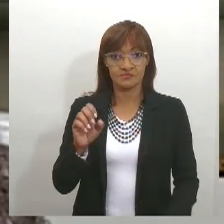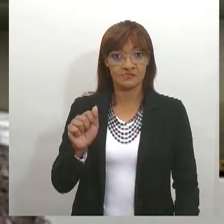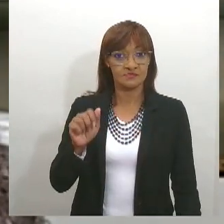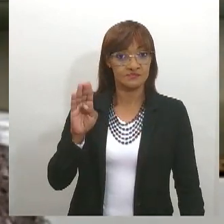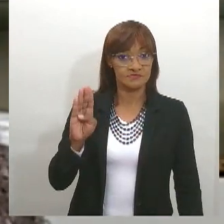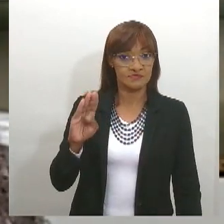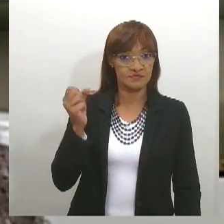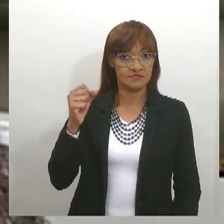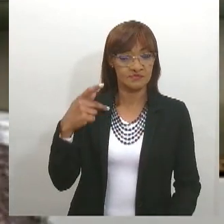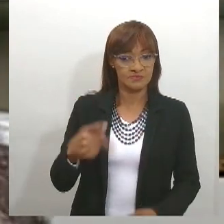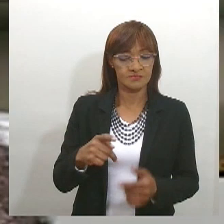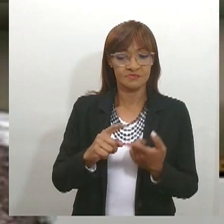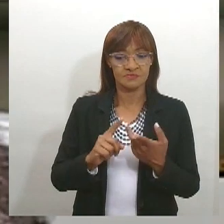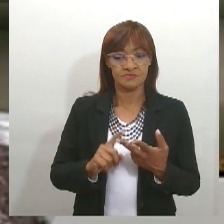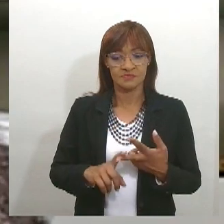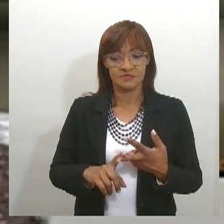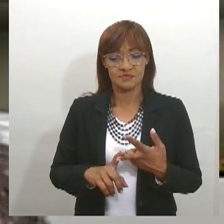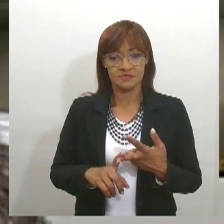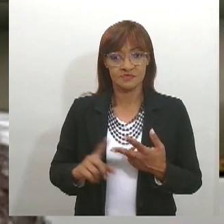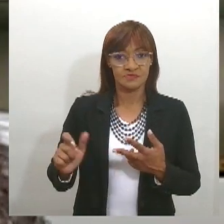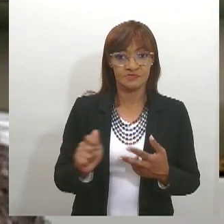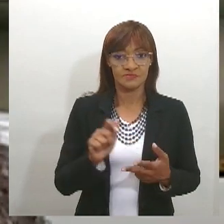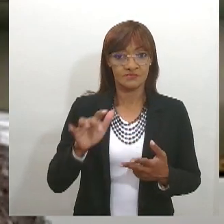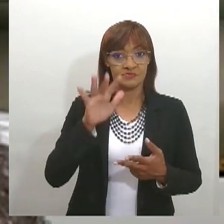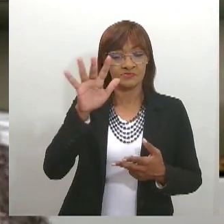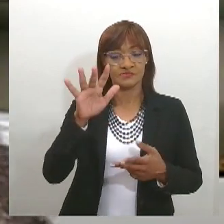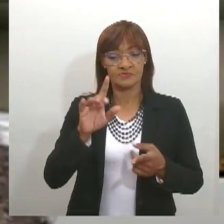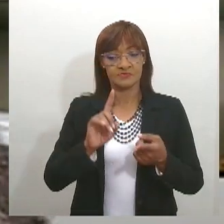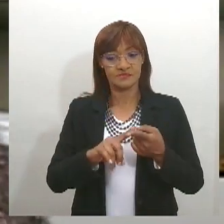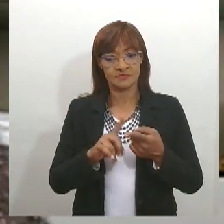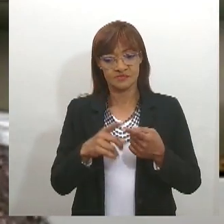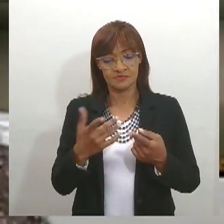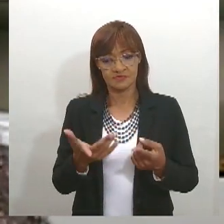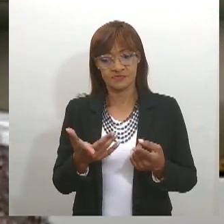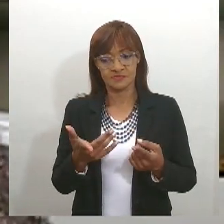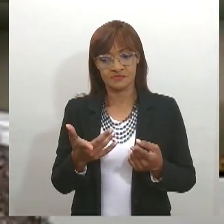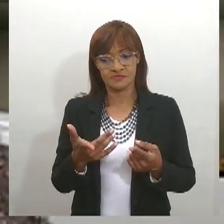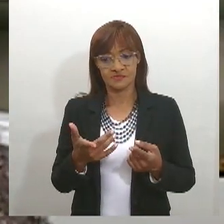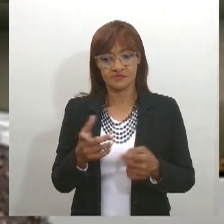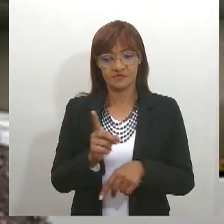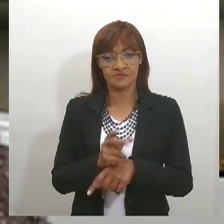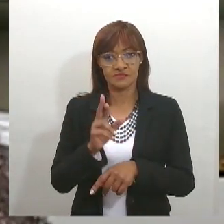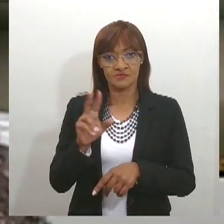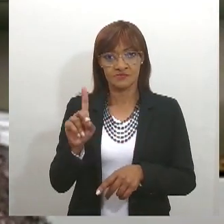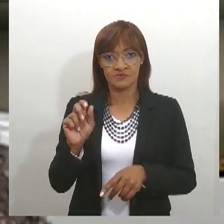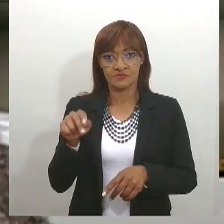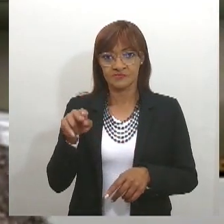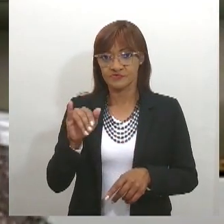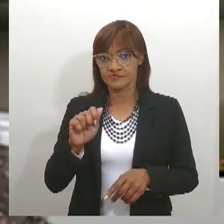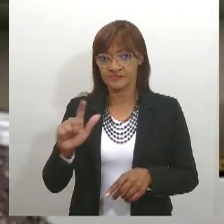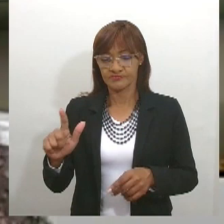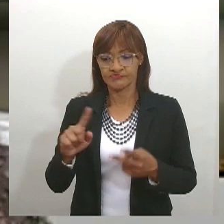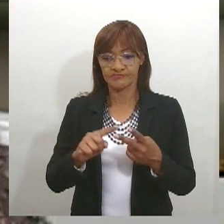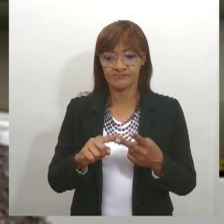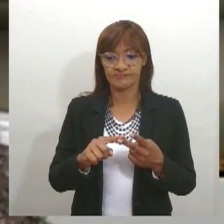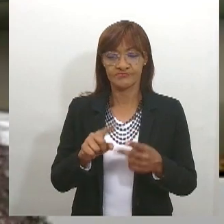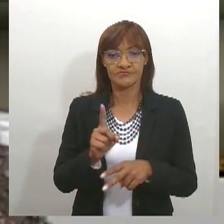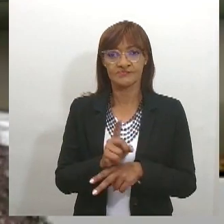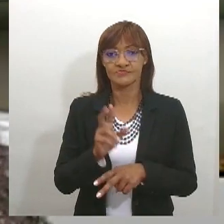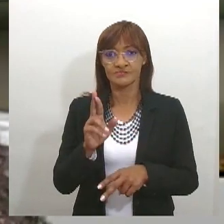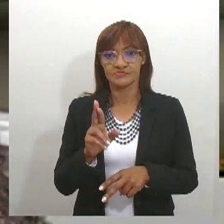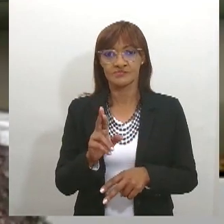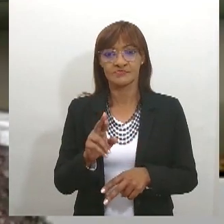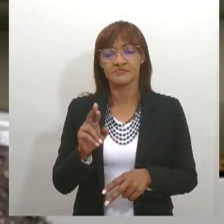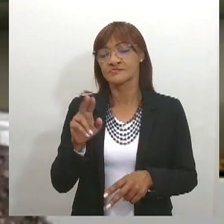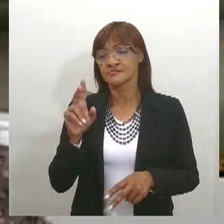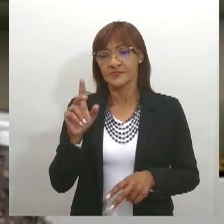Lagarto, nas pessoas de doutor Daniel e também de doutor Kaique Vasconcelos, e desde abril